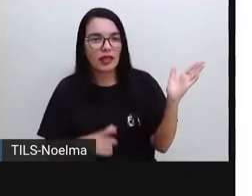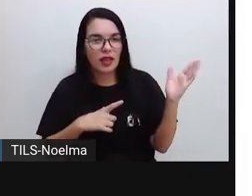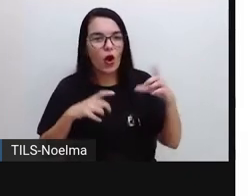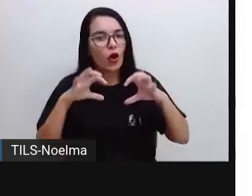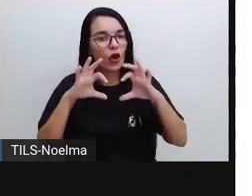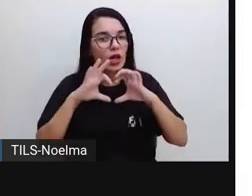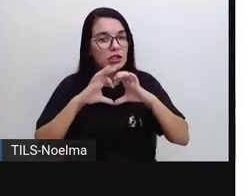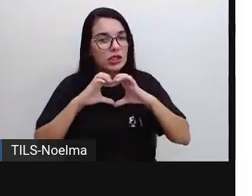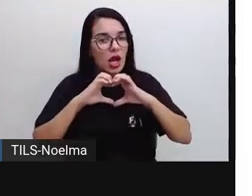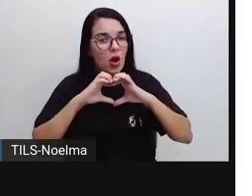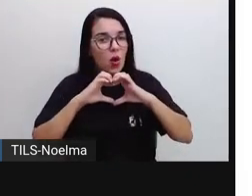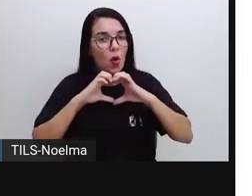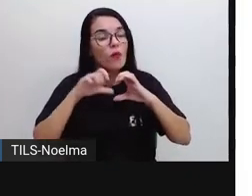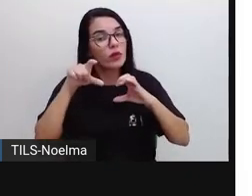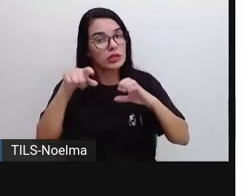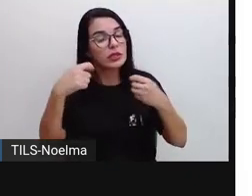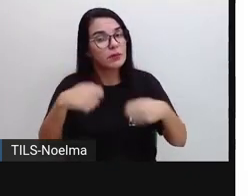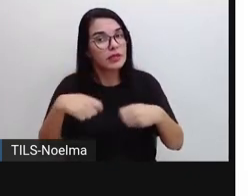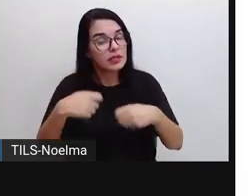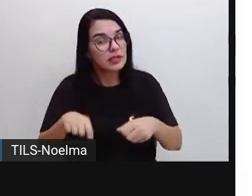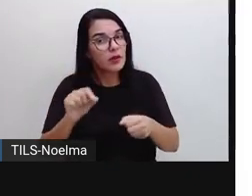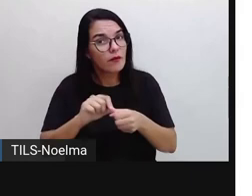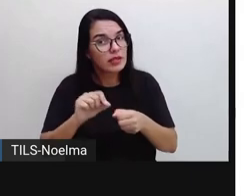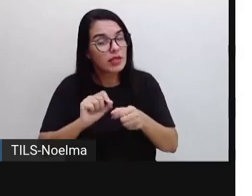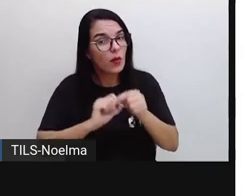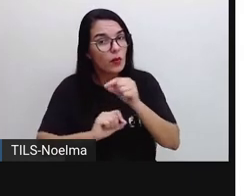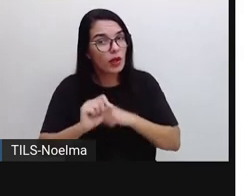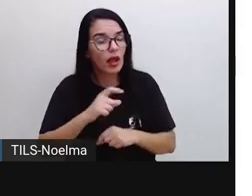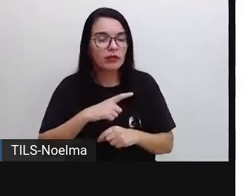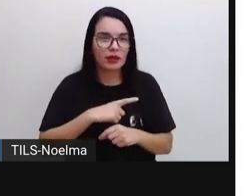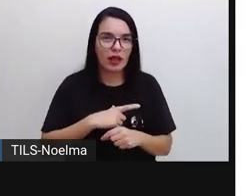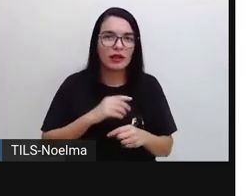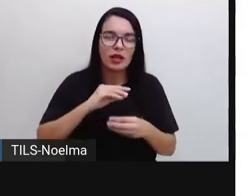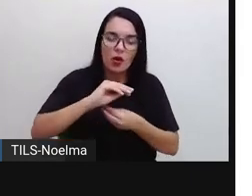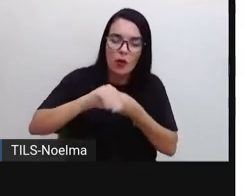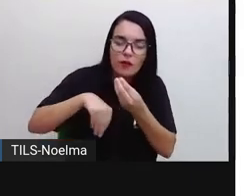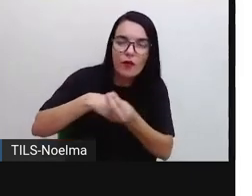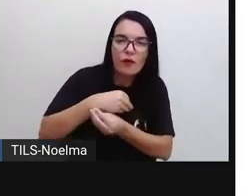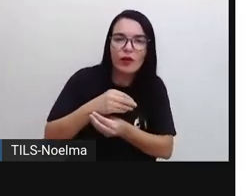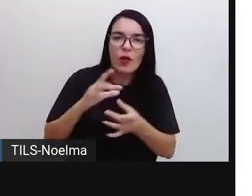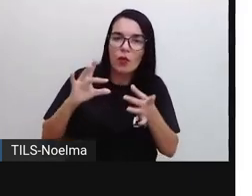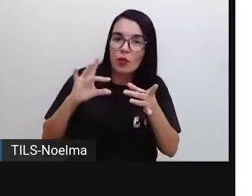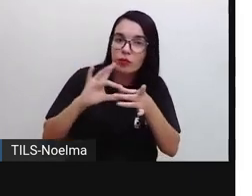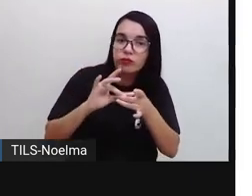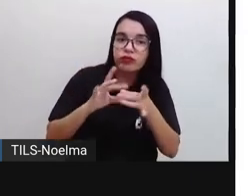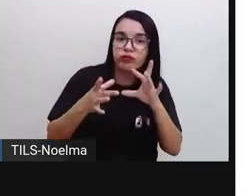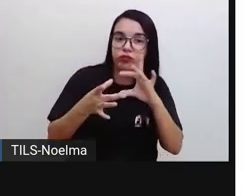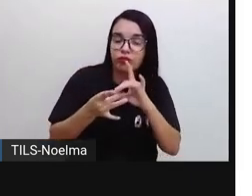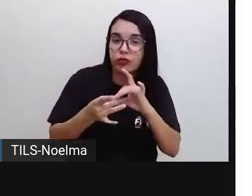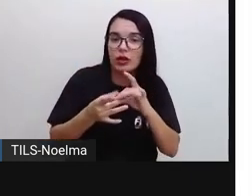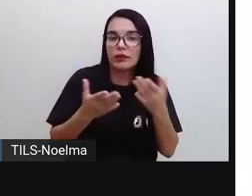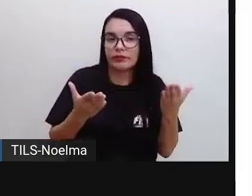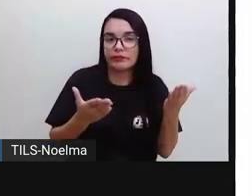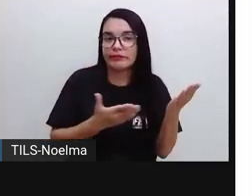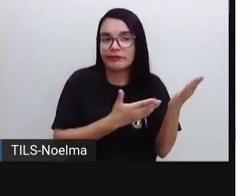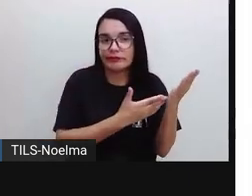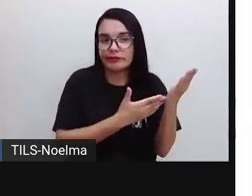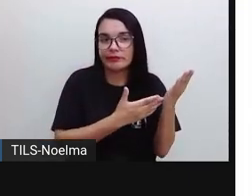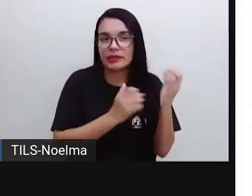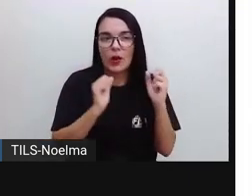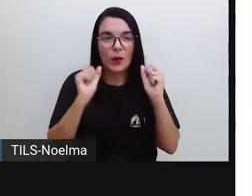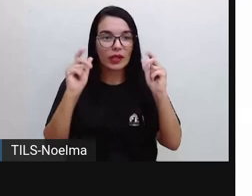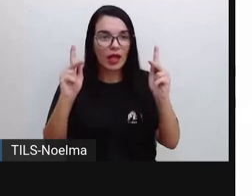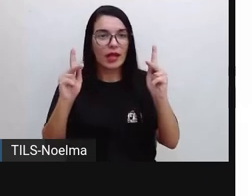então, vocês vão fazer um poema visual que tenha a ver com essa imagem que vocês acabam de ver, certo?